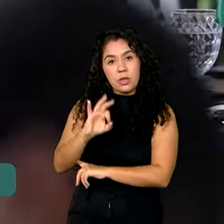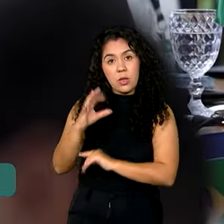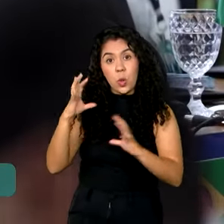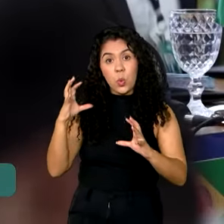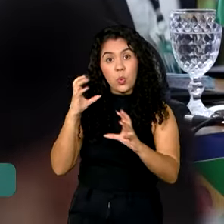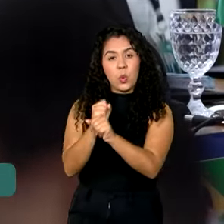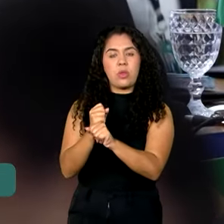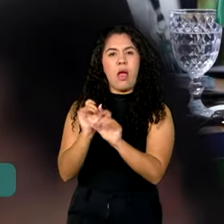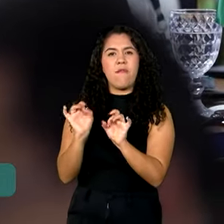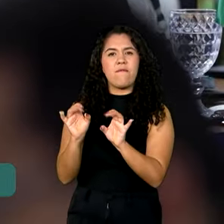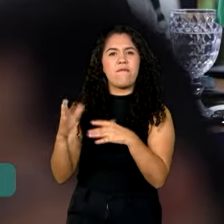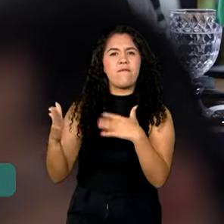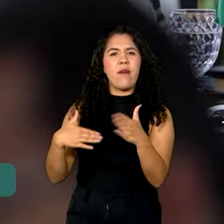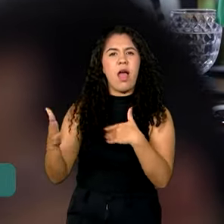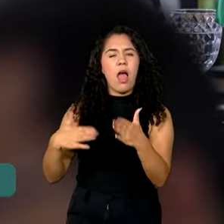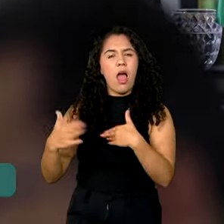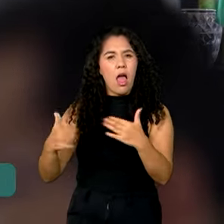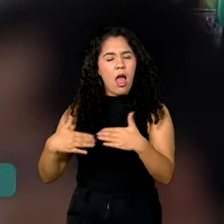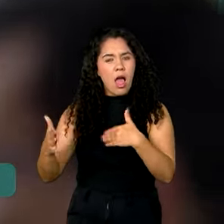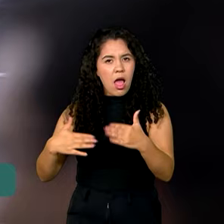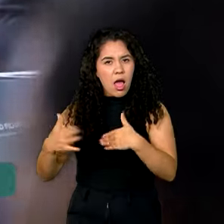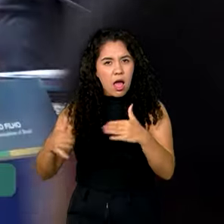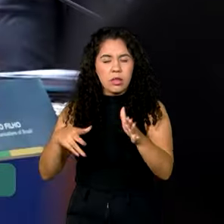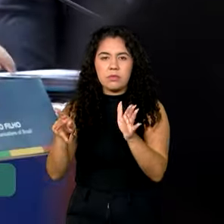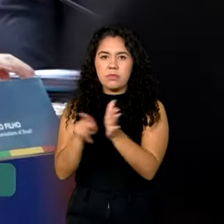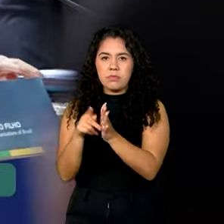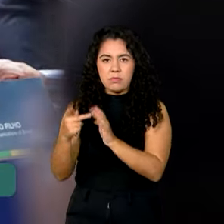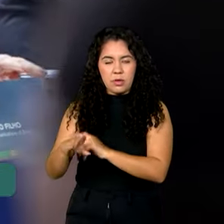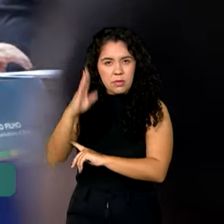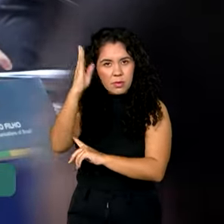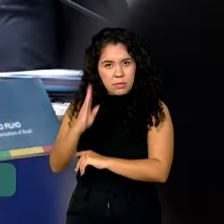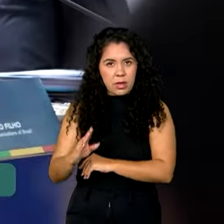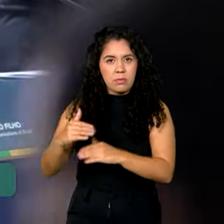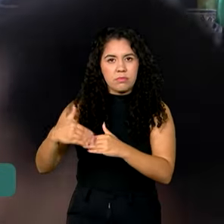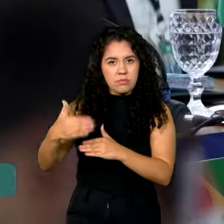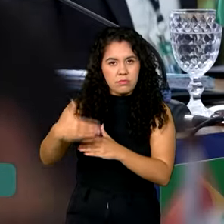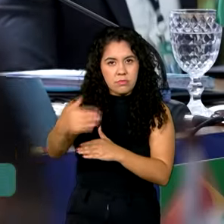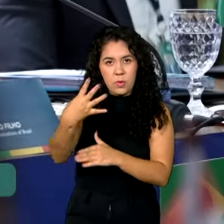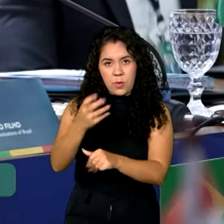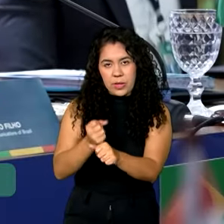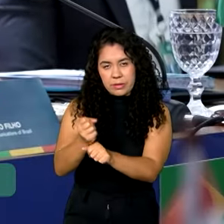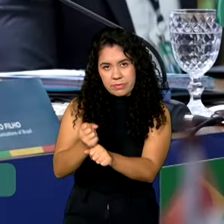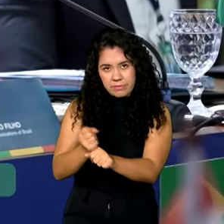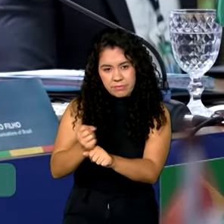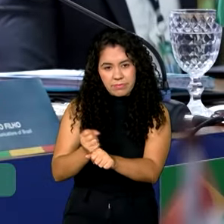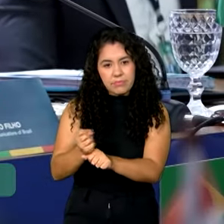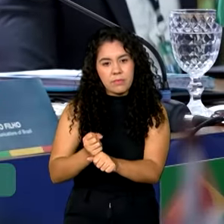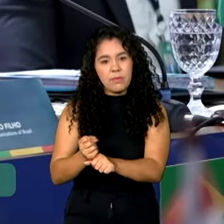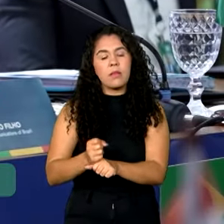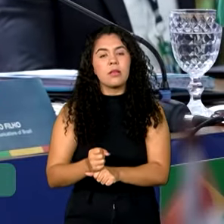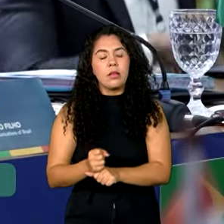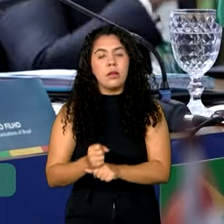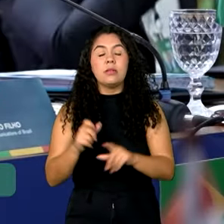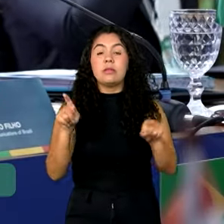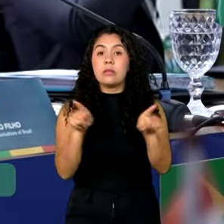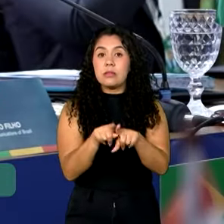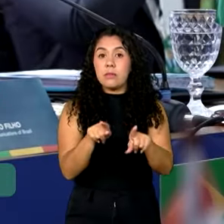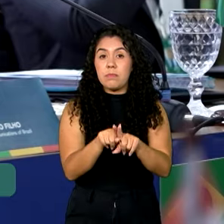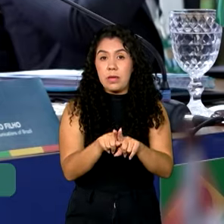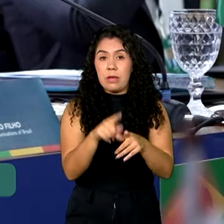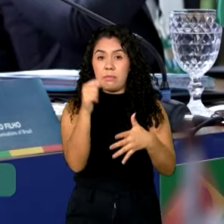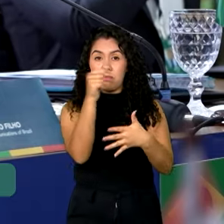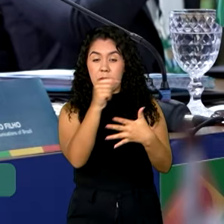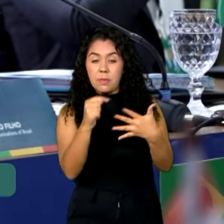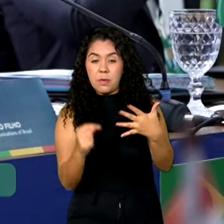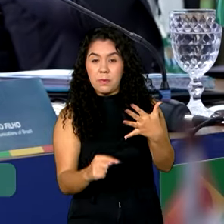de vendas no varejo brasileiro nos próximos quatro anos. Um dos desafios